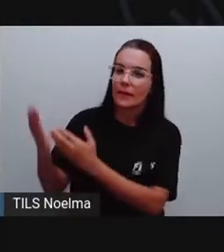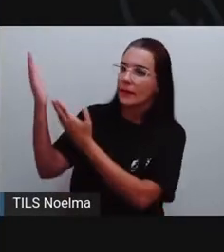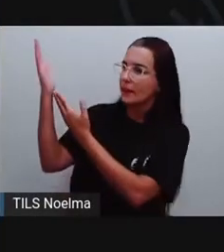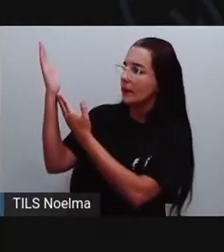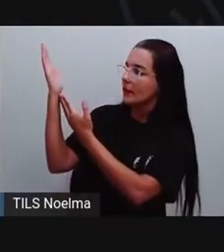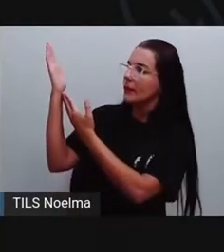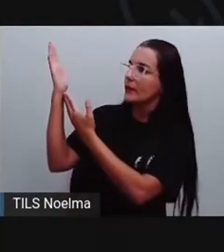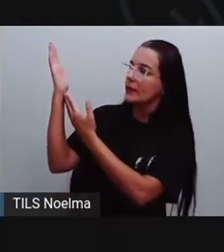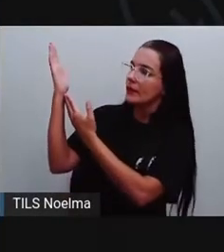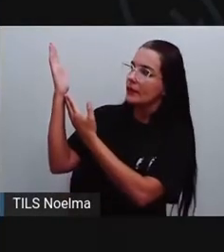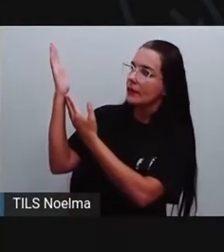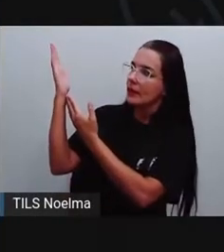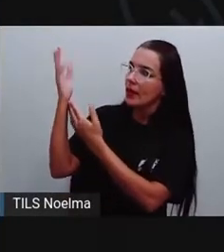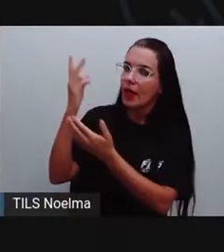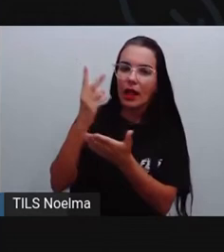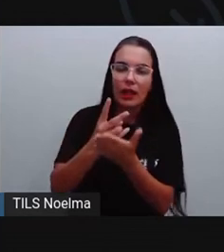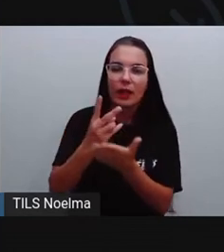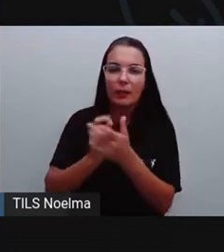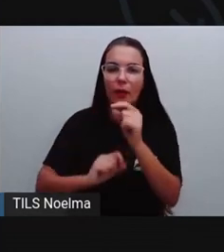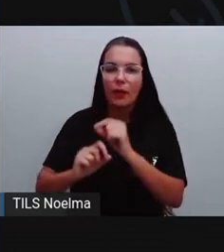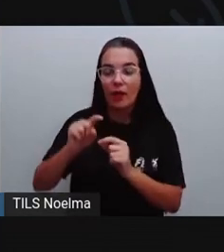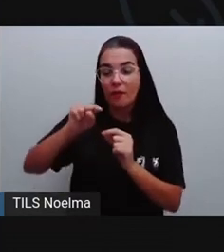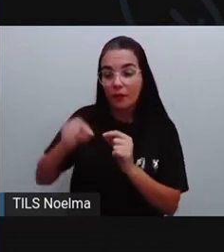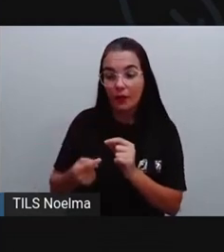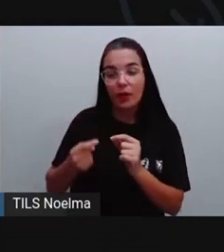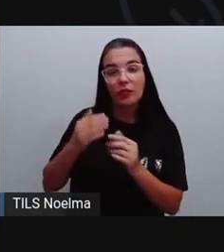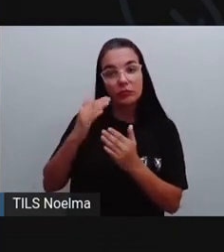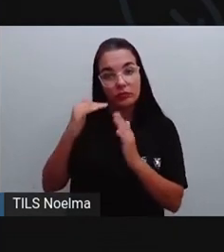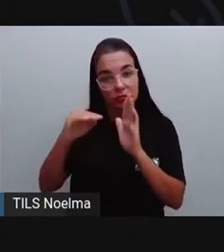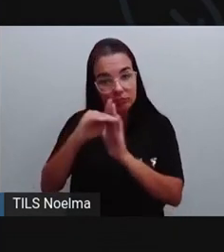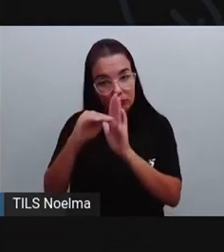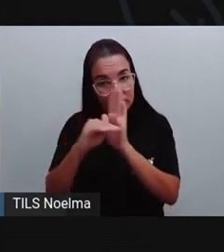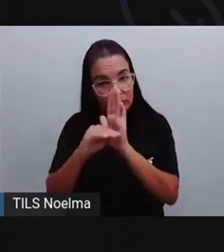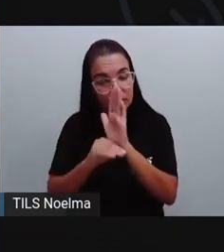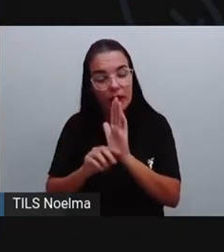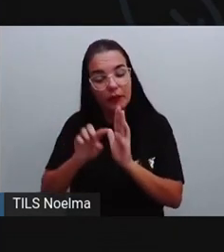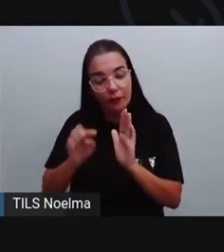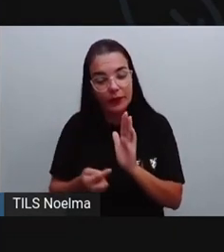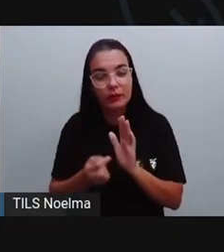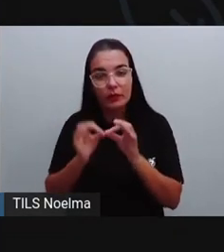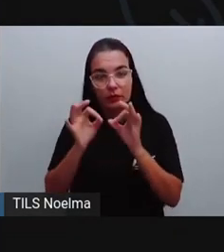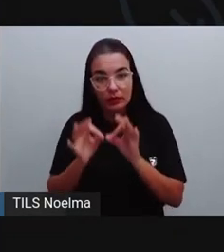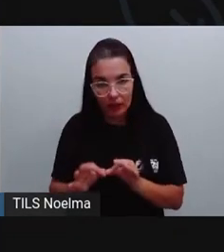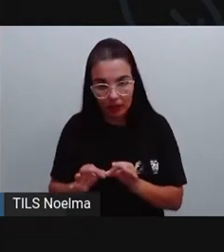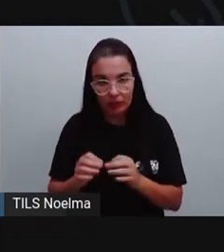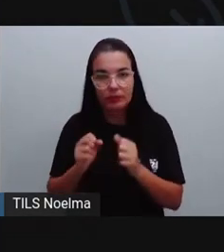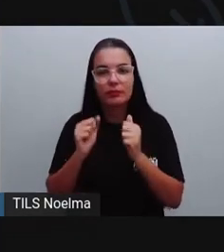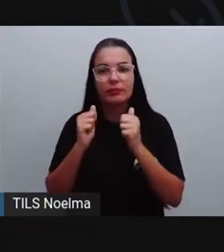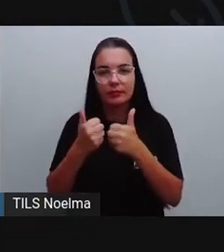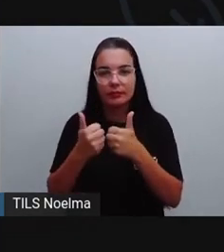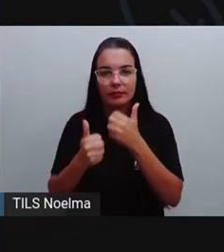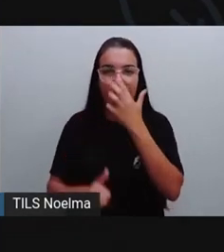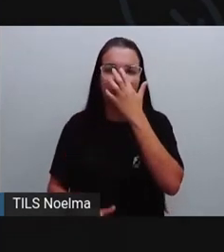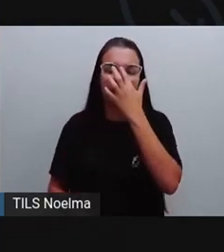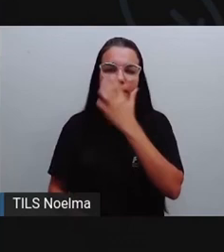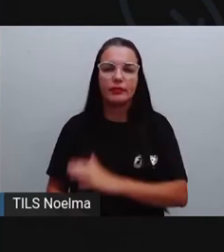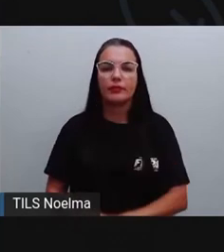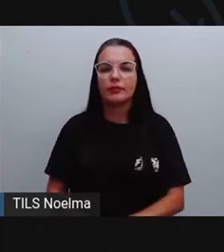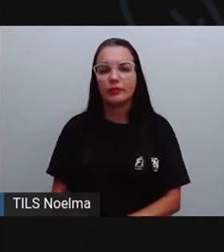Vírgula embaixo de vírgula, quando a gente estiver subtraindo ou somando numerais com vírgula, Assim como a gente viu quando a gente trabalhou dinheiro.